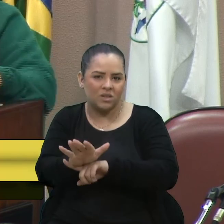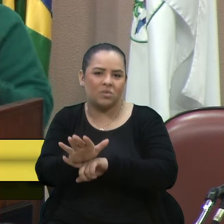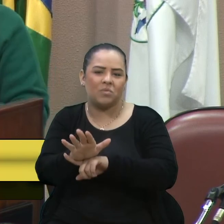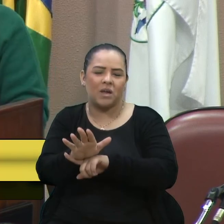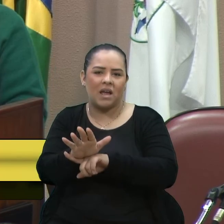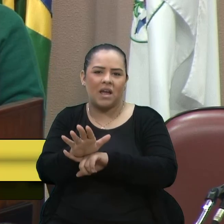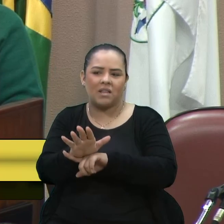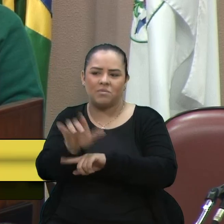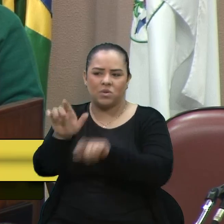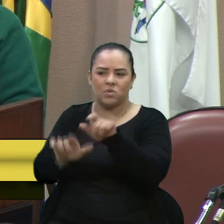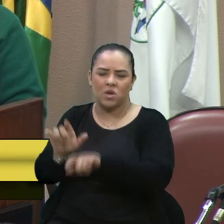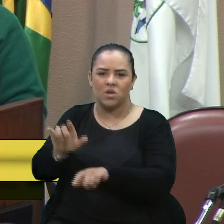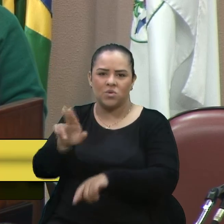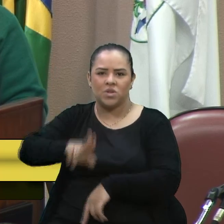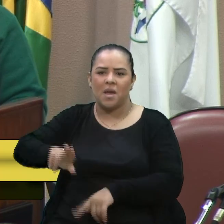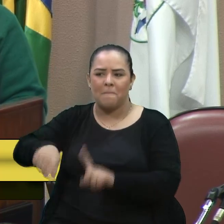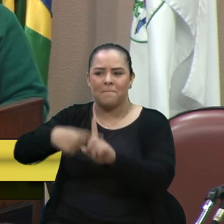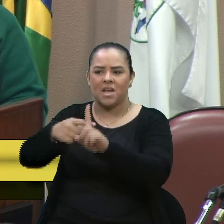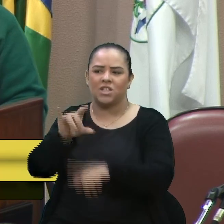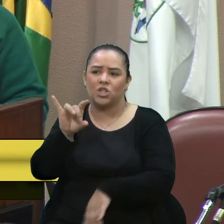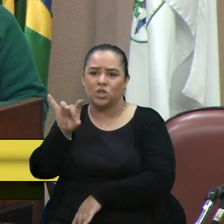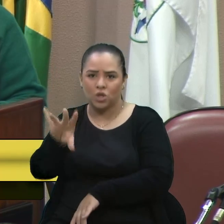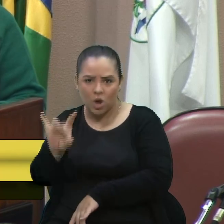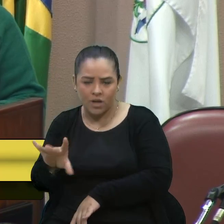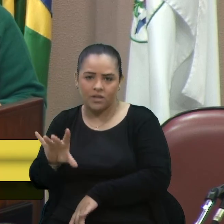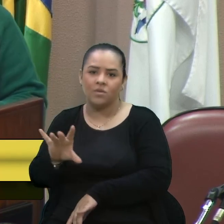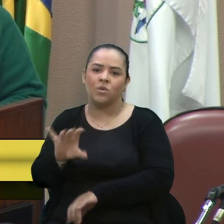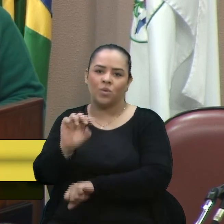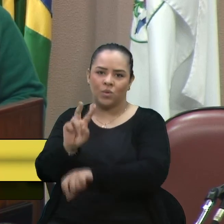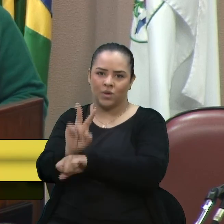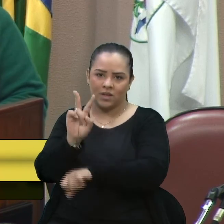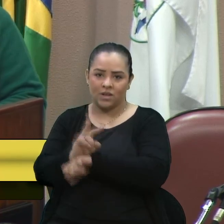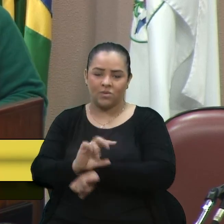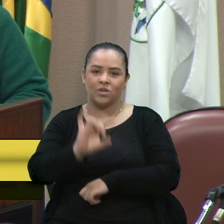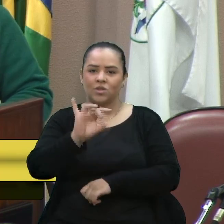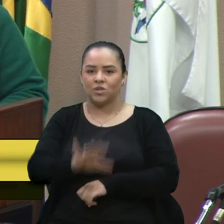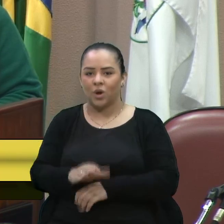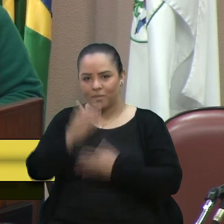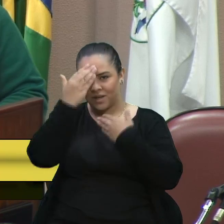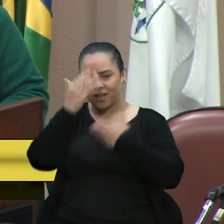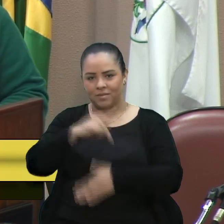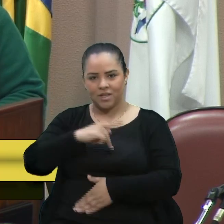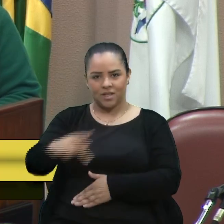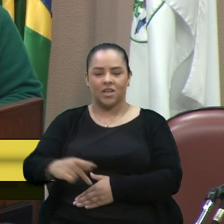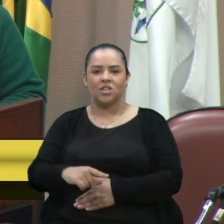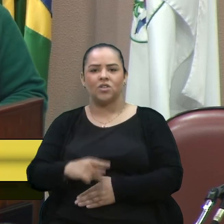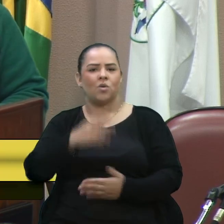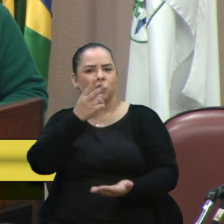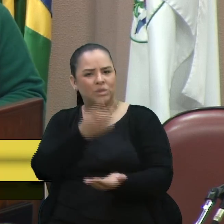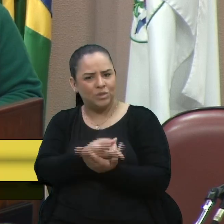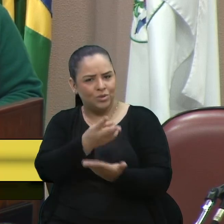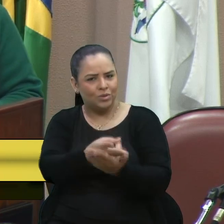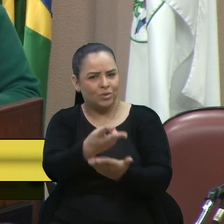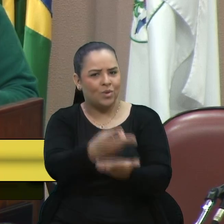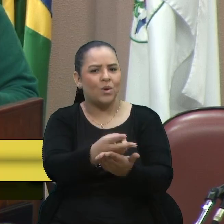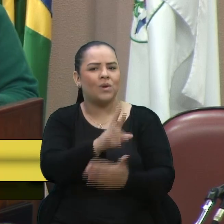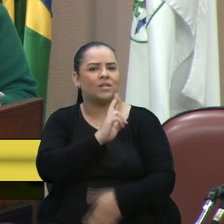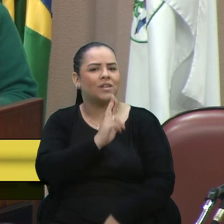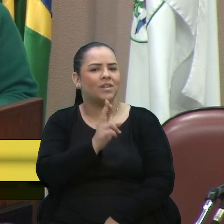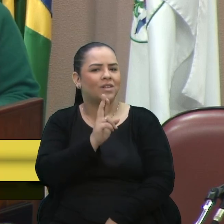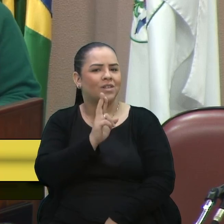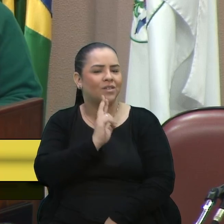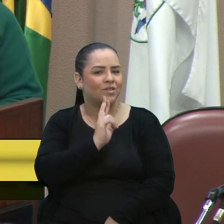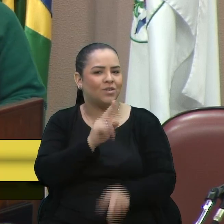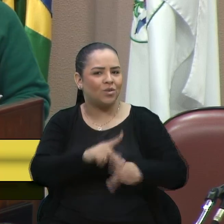empobrecimento. Era isso, senhor presidente. Muito obrigado. Vida longa ao restaurante popular e aos voluntários